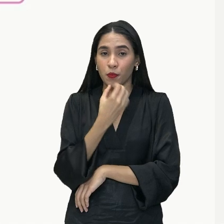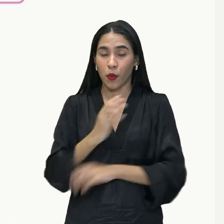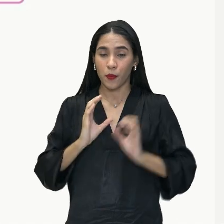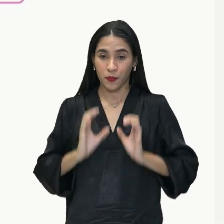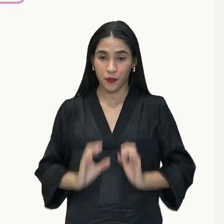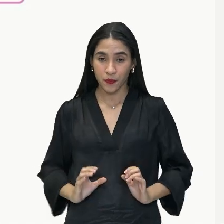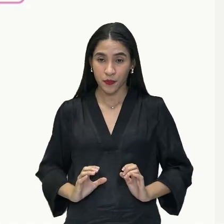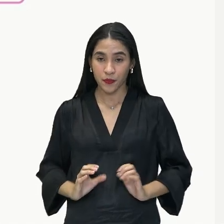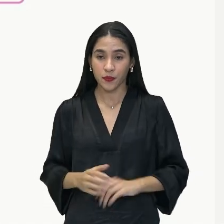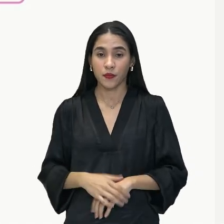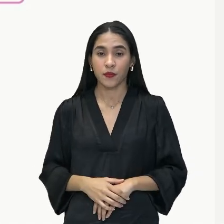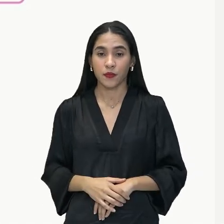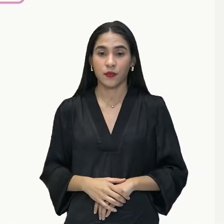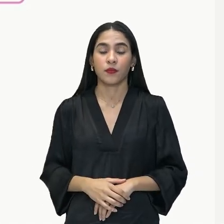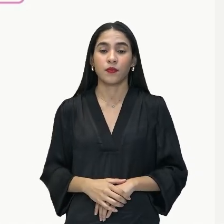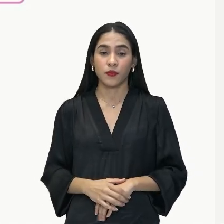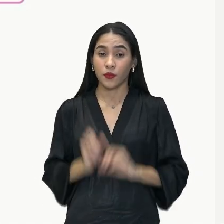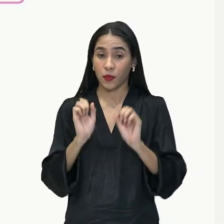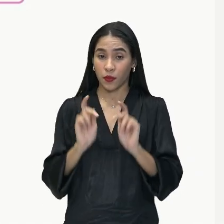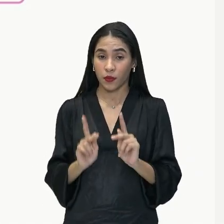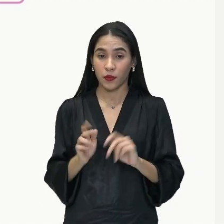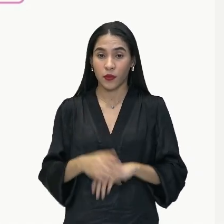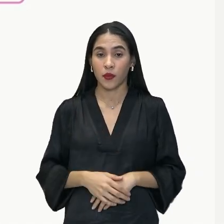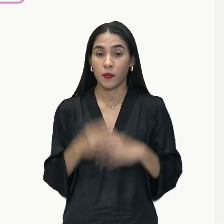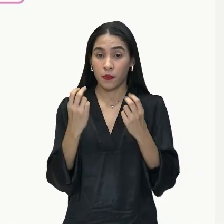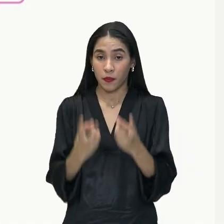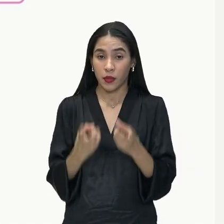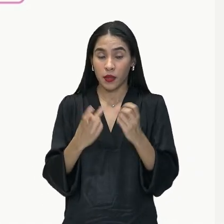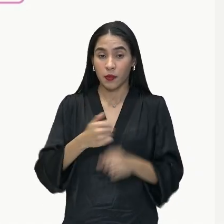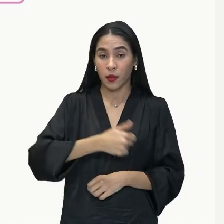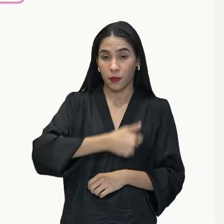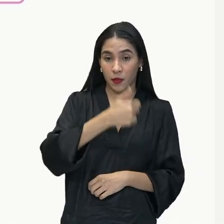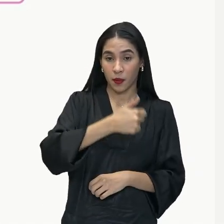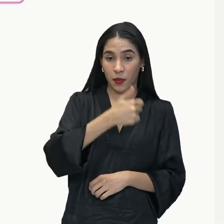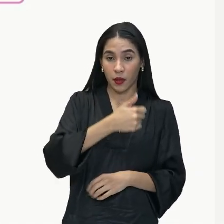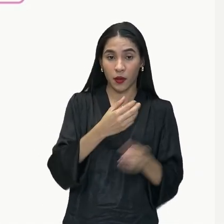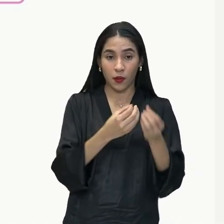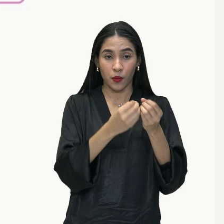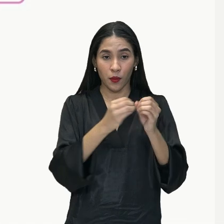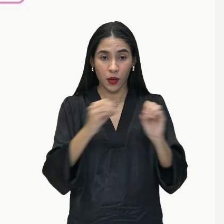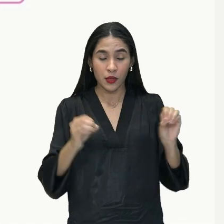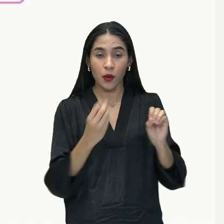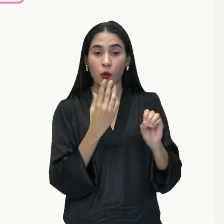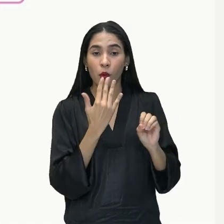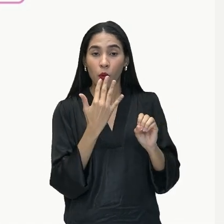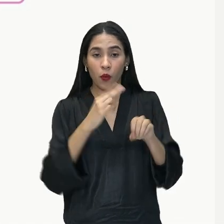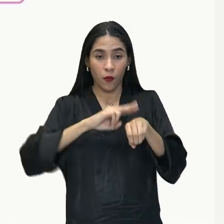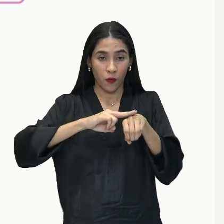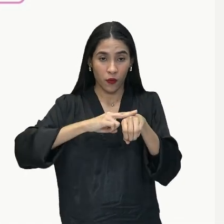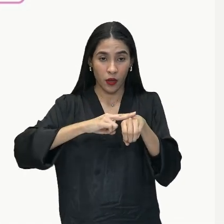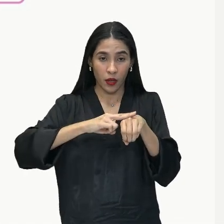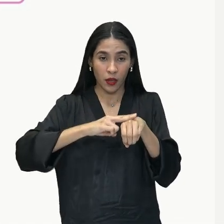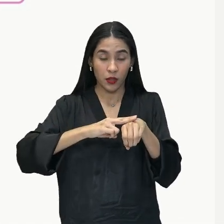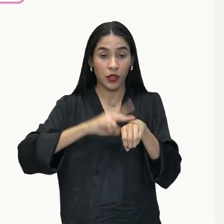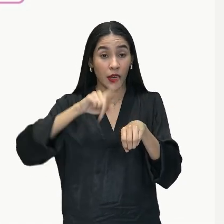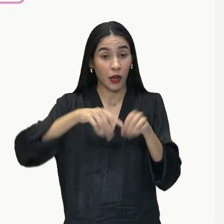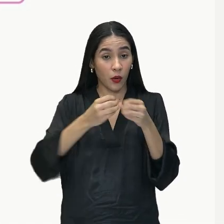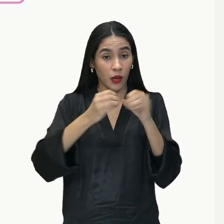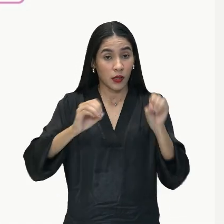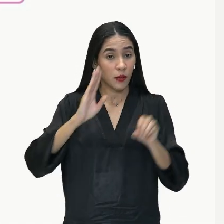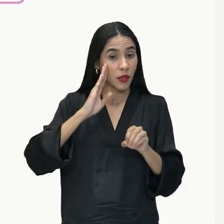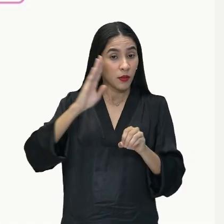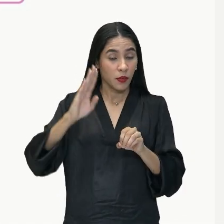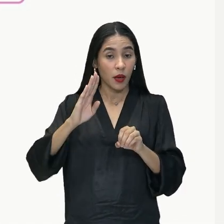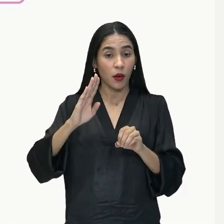cidadãos, ok? Observem aqui. Primeiro a oração, está destacada em verde. A nossa oração principal, nosso